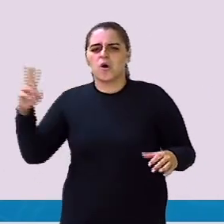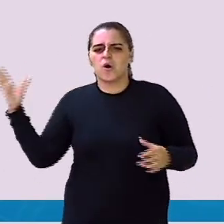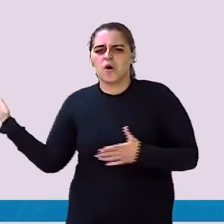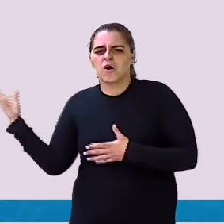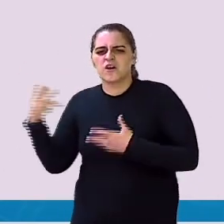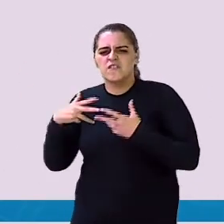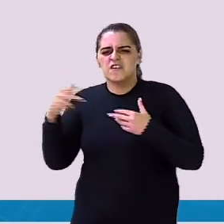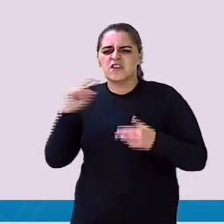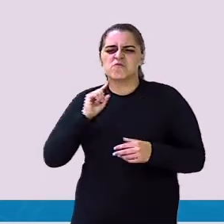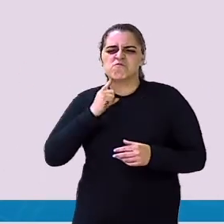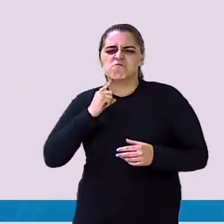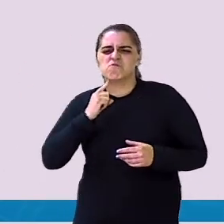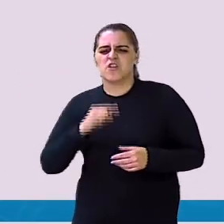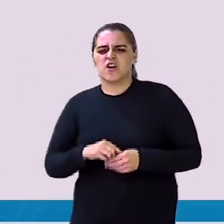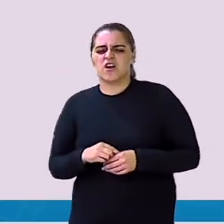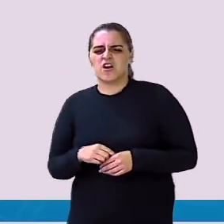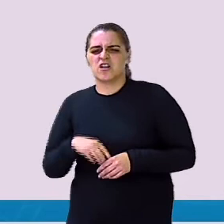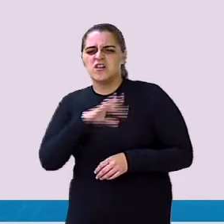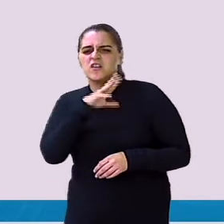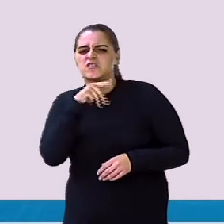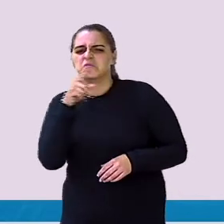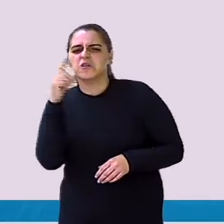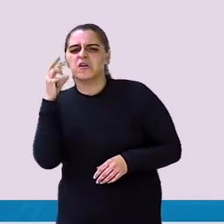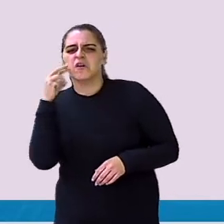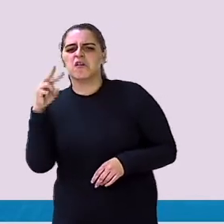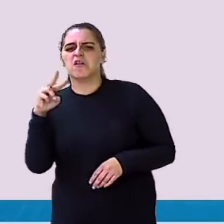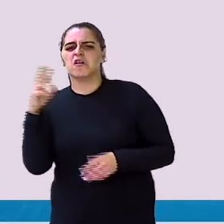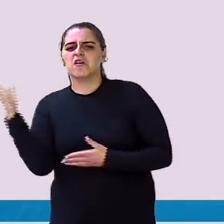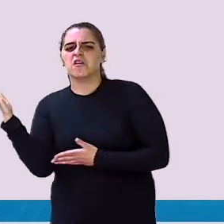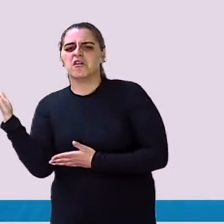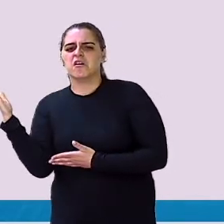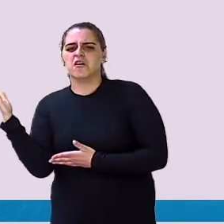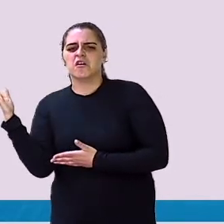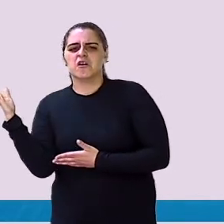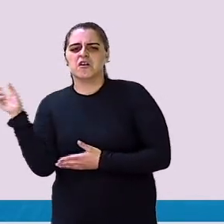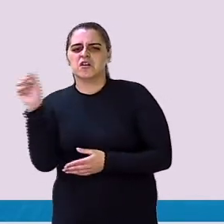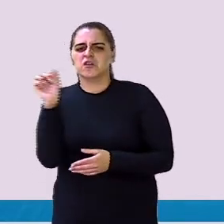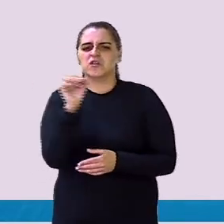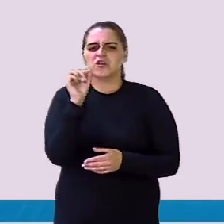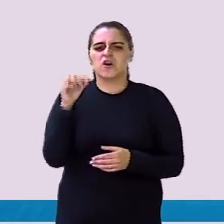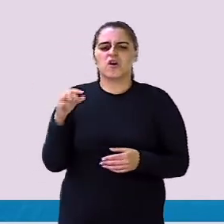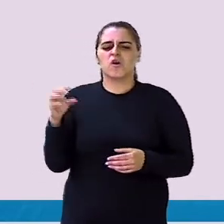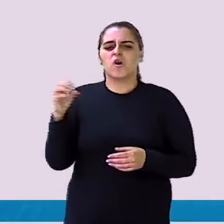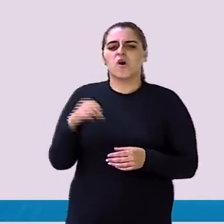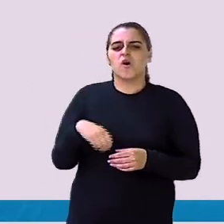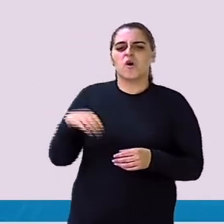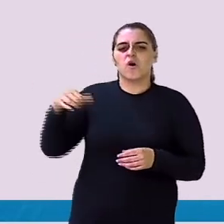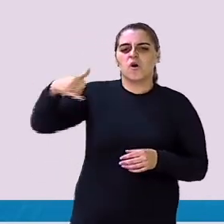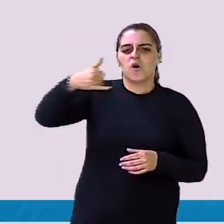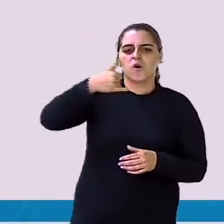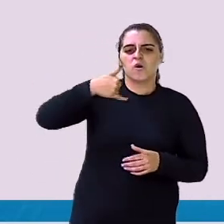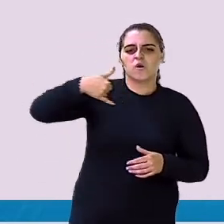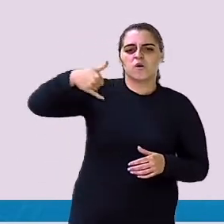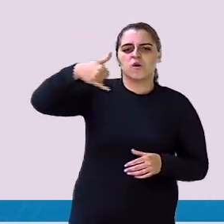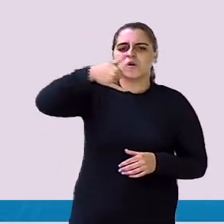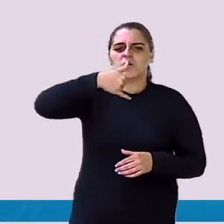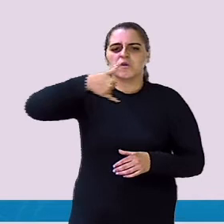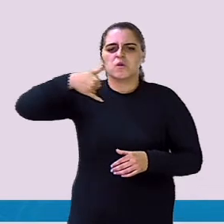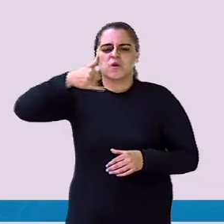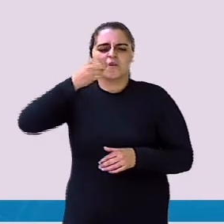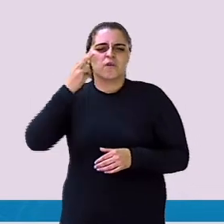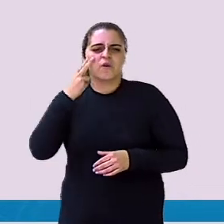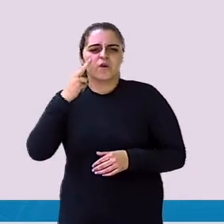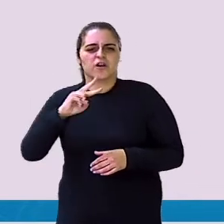lixo Olha quanta sujeira Na praia Aqui Tem um x Numa panela É óleo Muitas